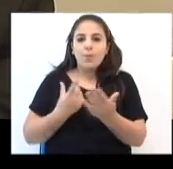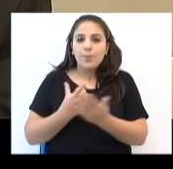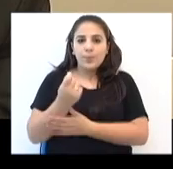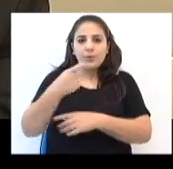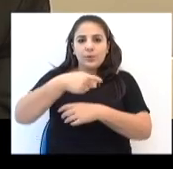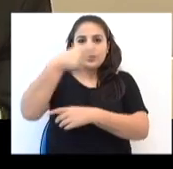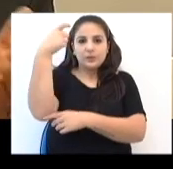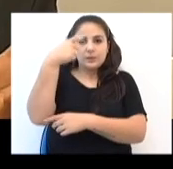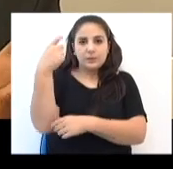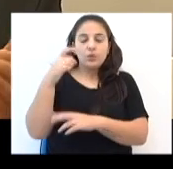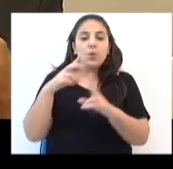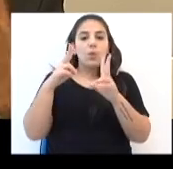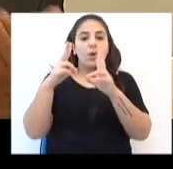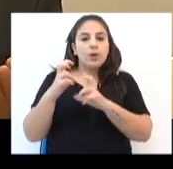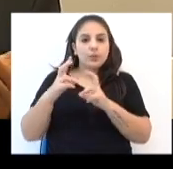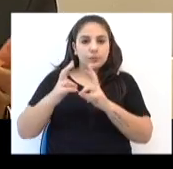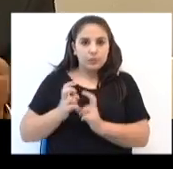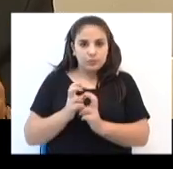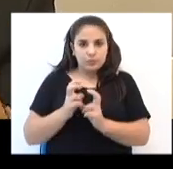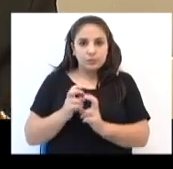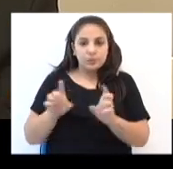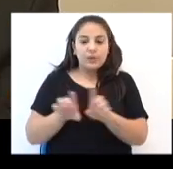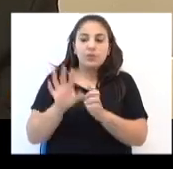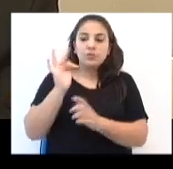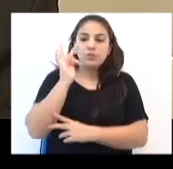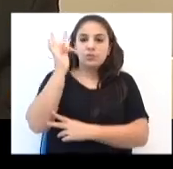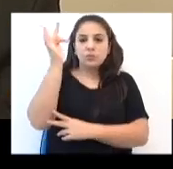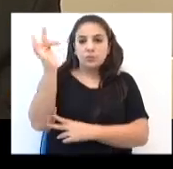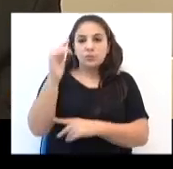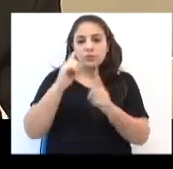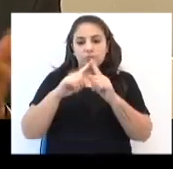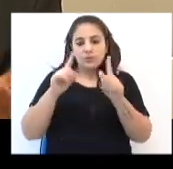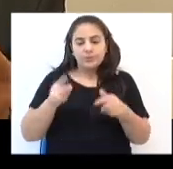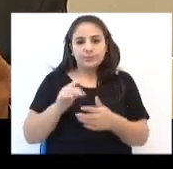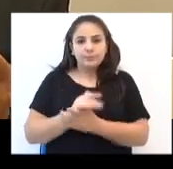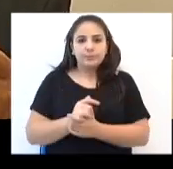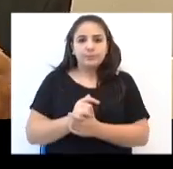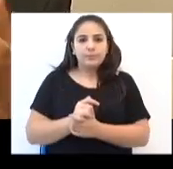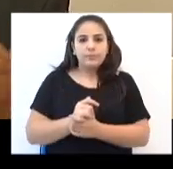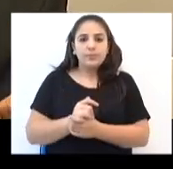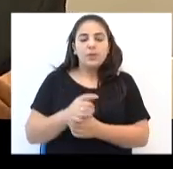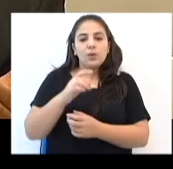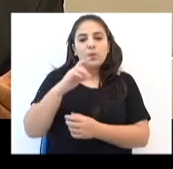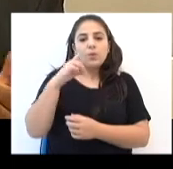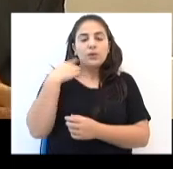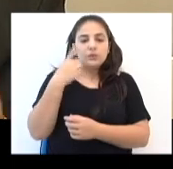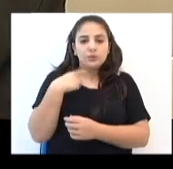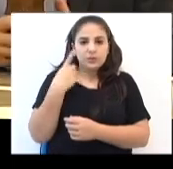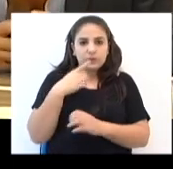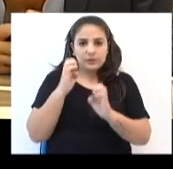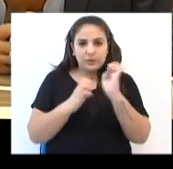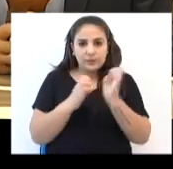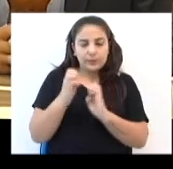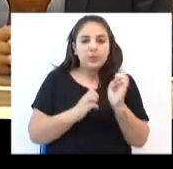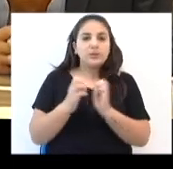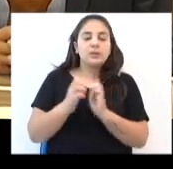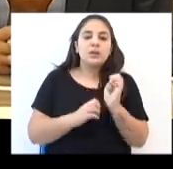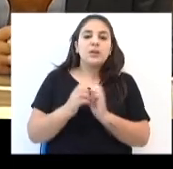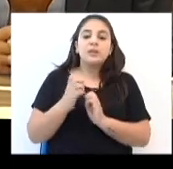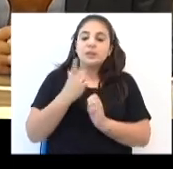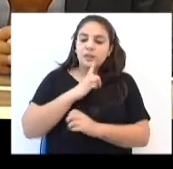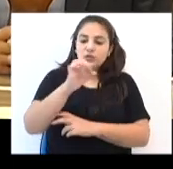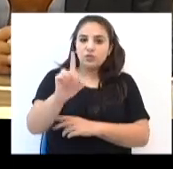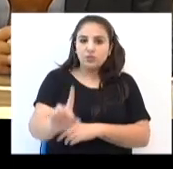guindastos. Outro tema da reunião foi o futuro dos funcionários. De acordo com o advogado da empresa, a eles foram